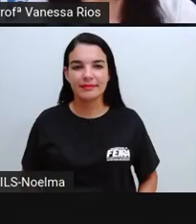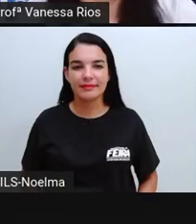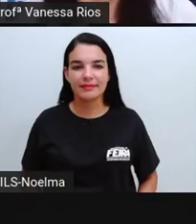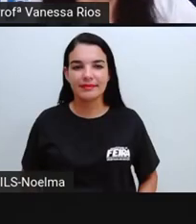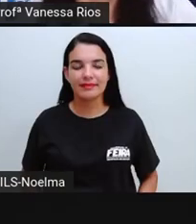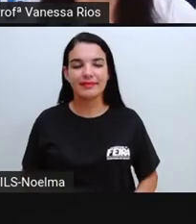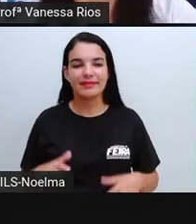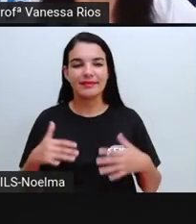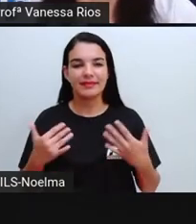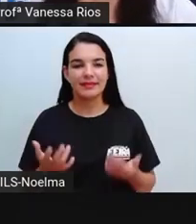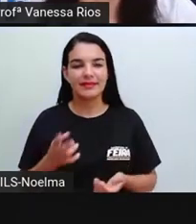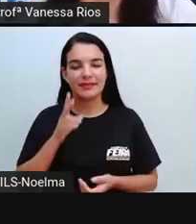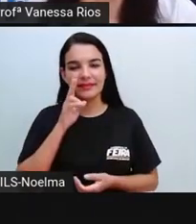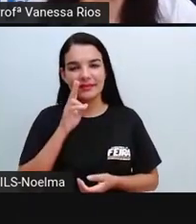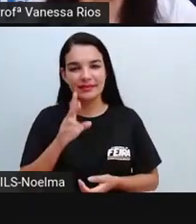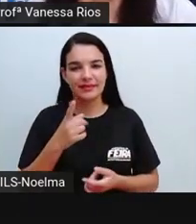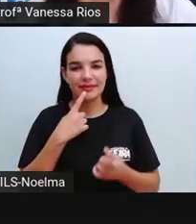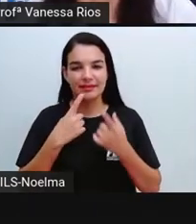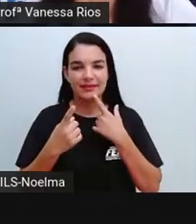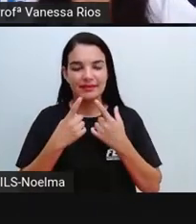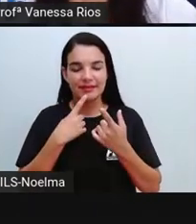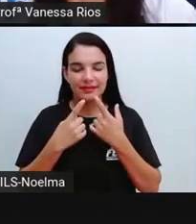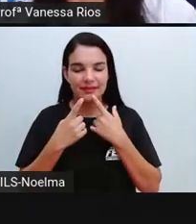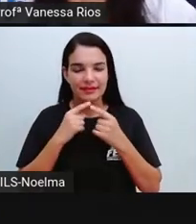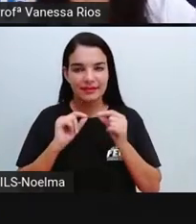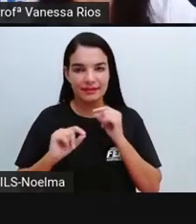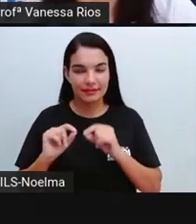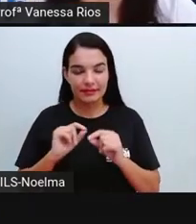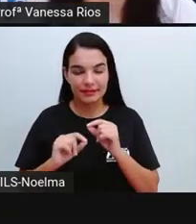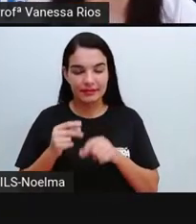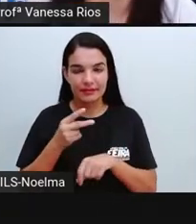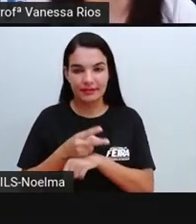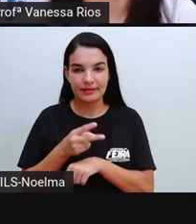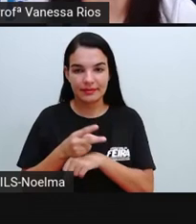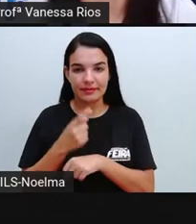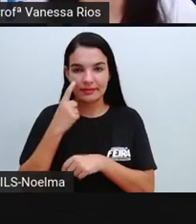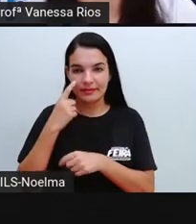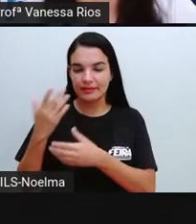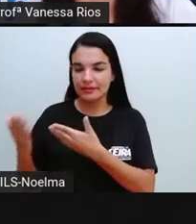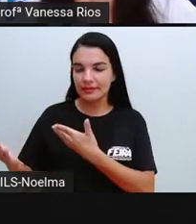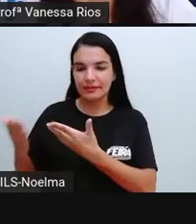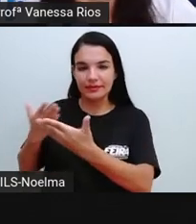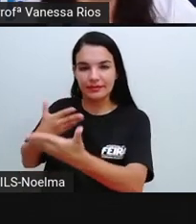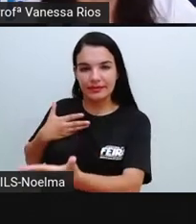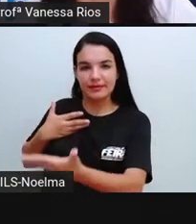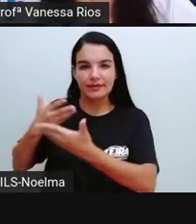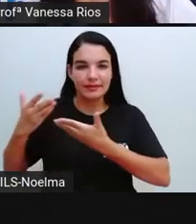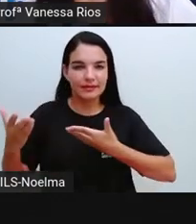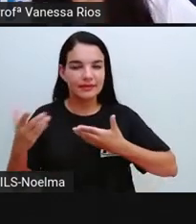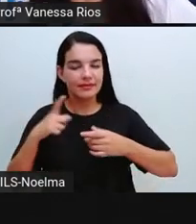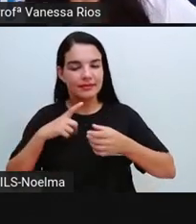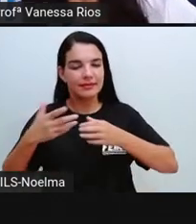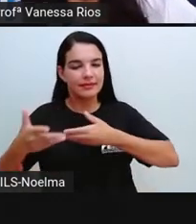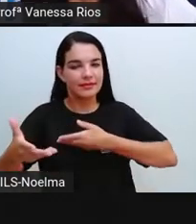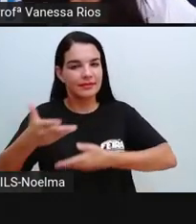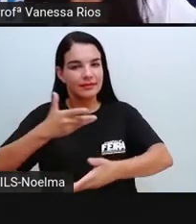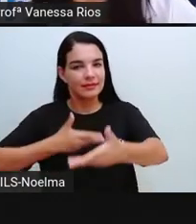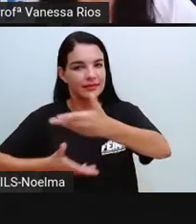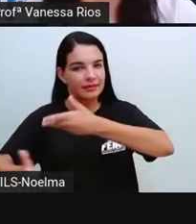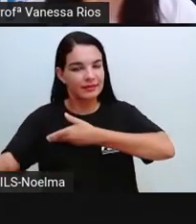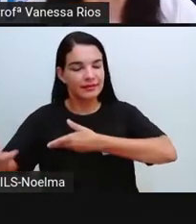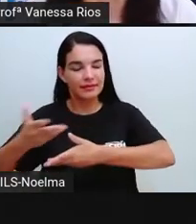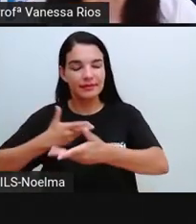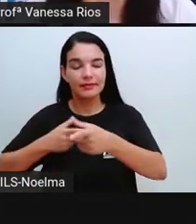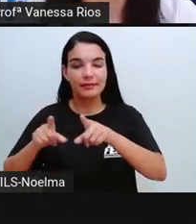Pronto. Observando aí no vídeo, a gente percebe, né, a interação entre o entrevistador e o entrevistado